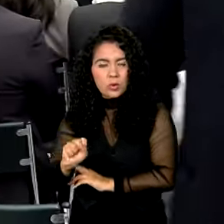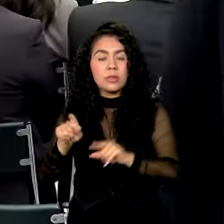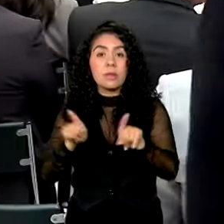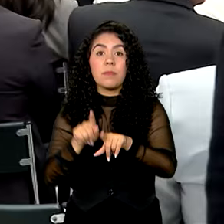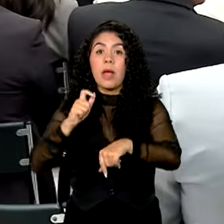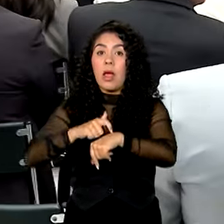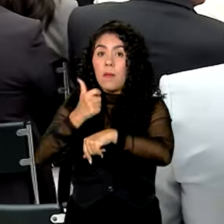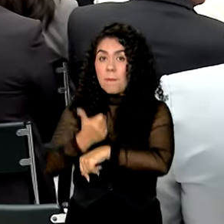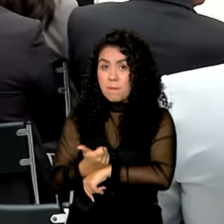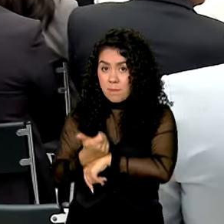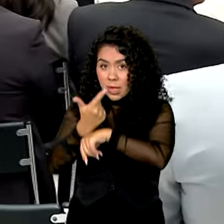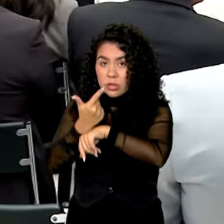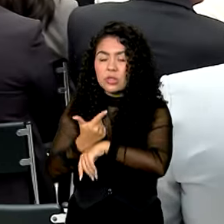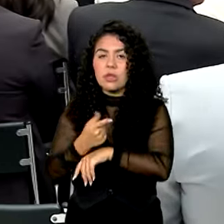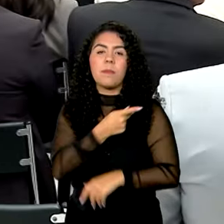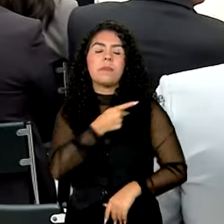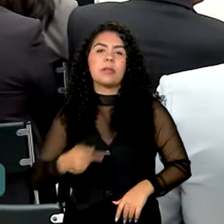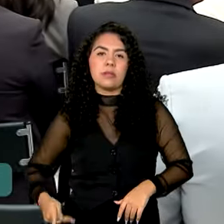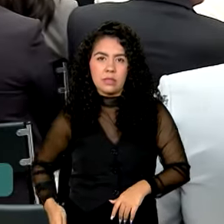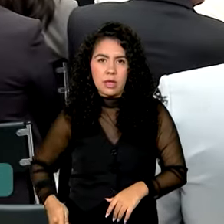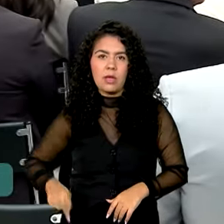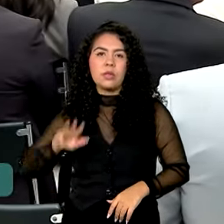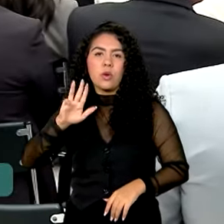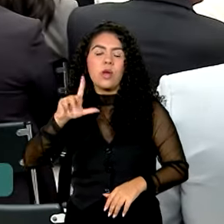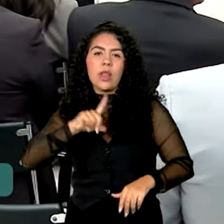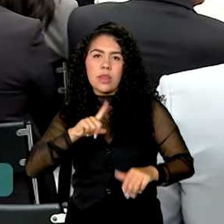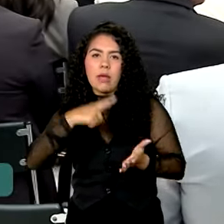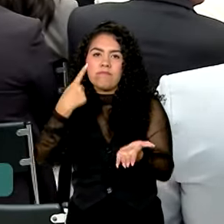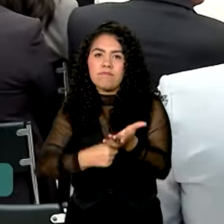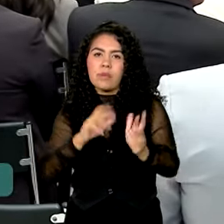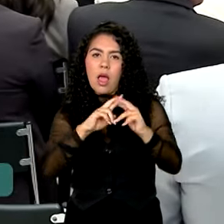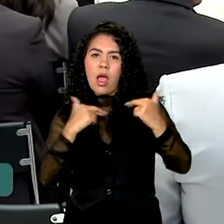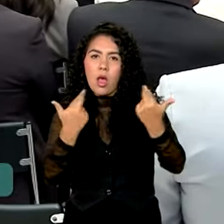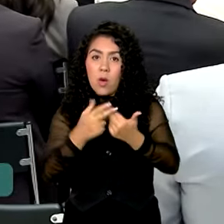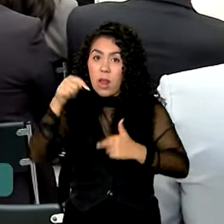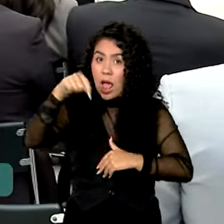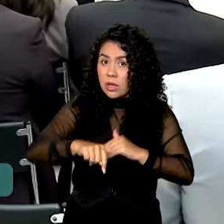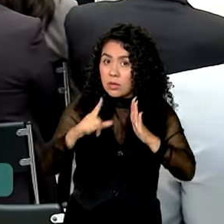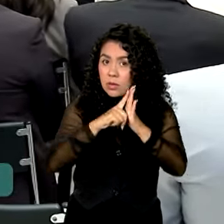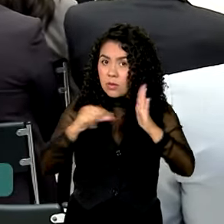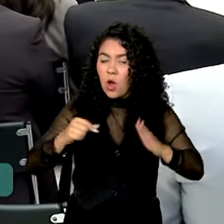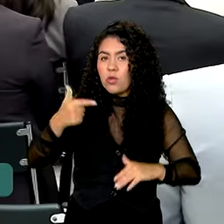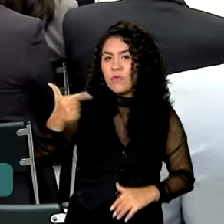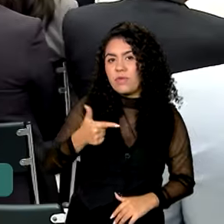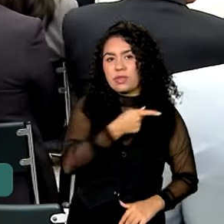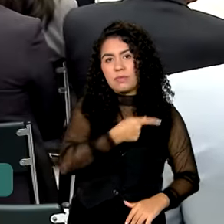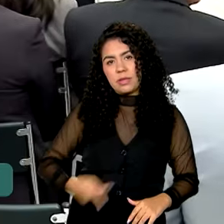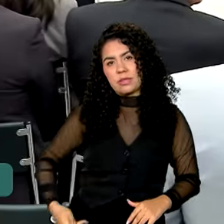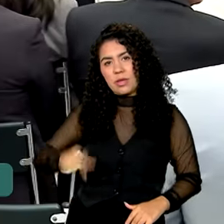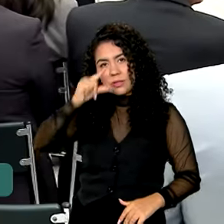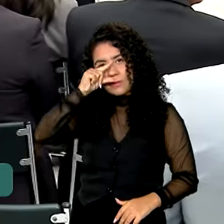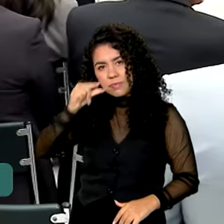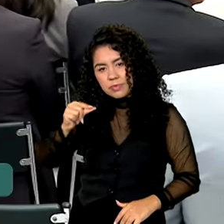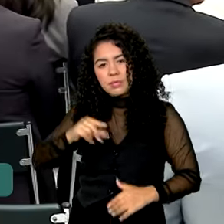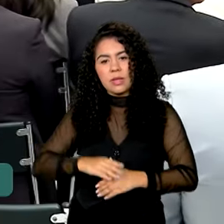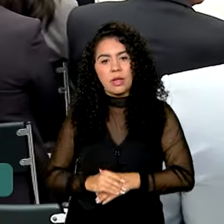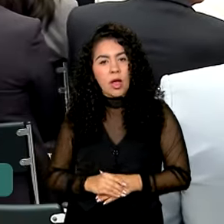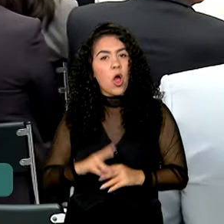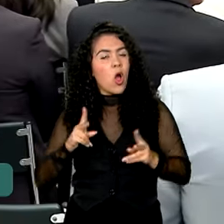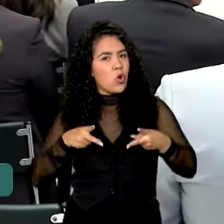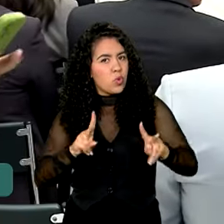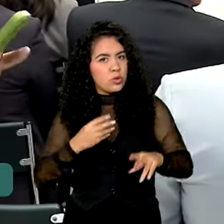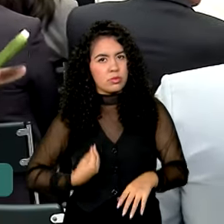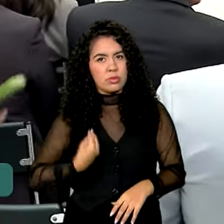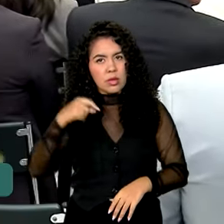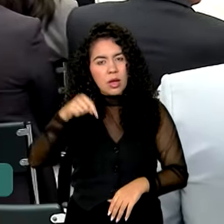meio-dia, o presidente se reúne também aqui no Palácio do Planalto com o vice-presidente Geraldo Alckmin. Eu continuo